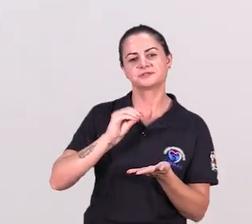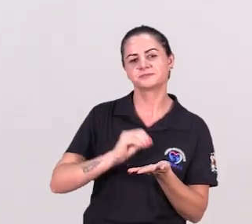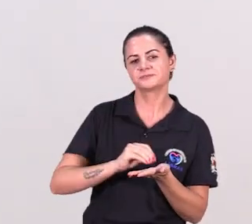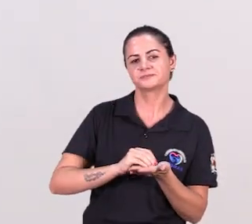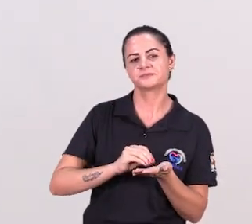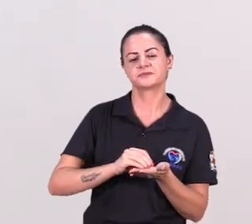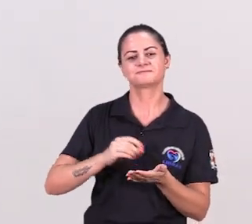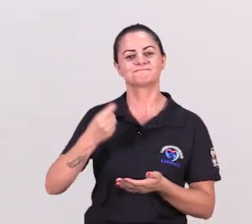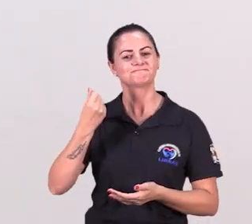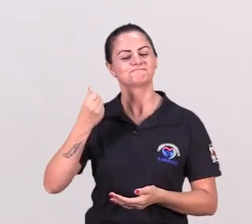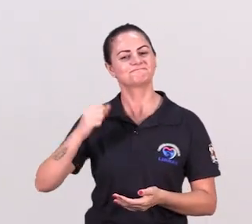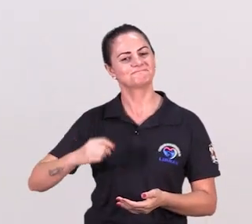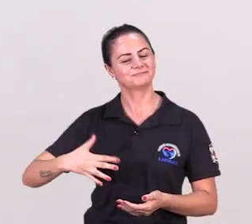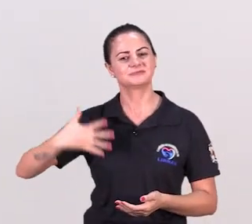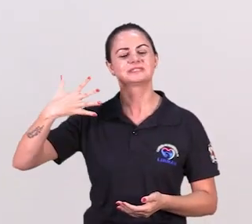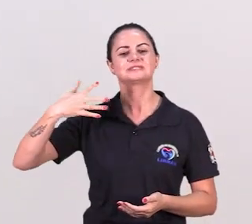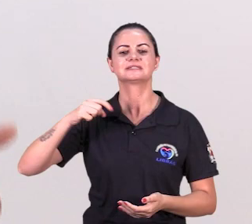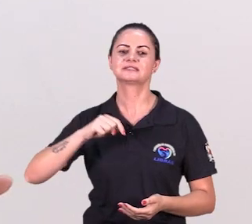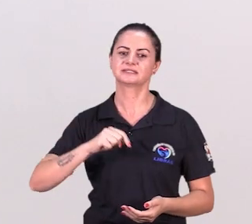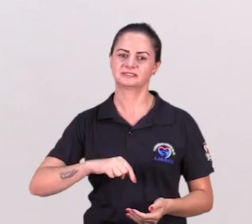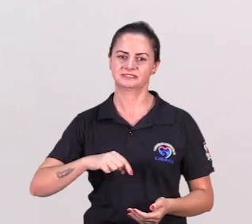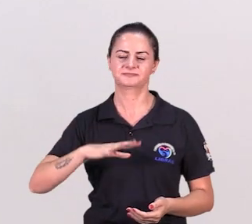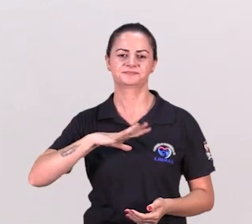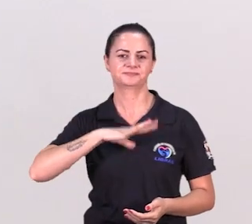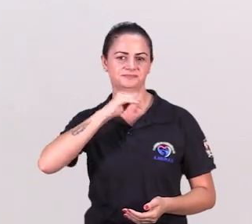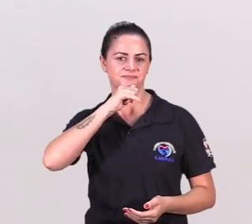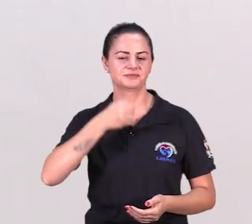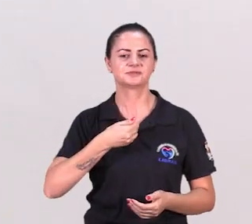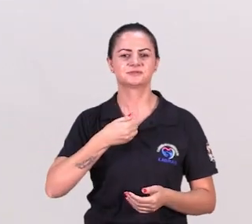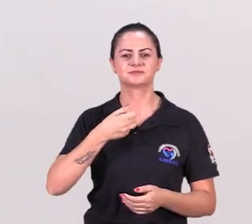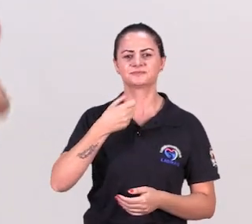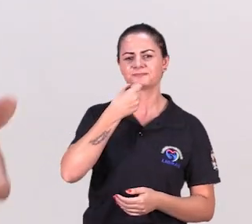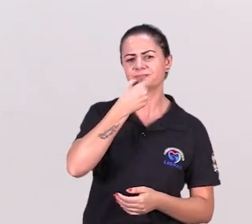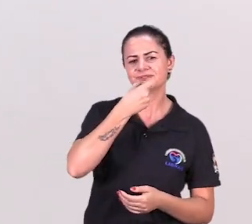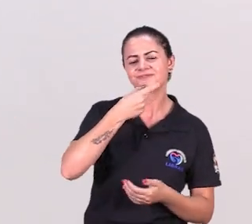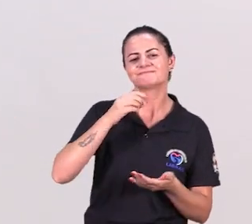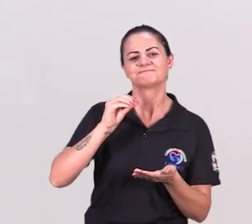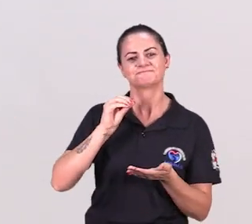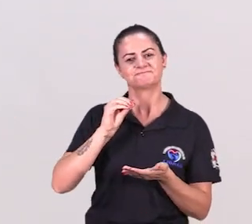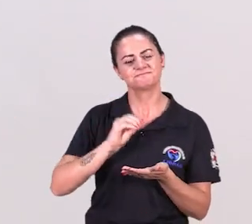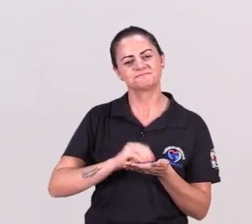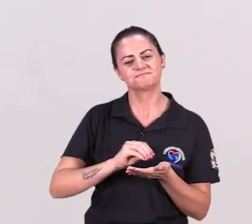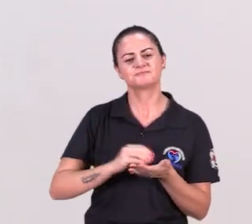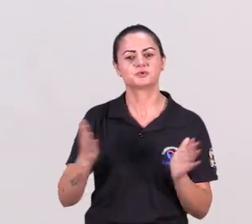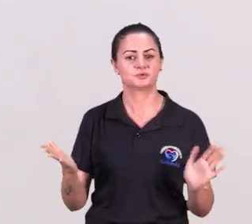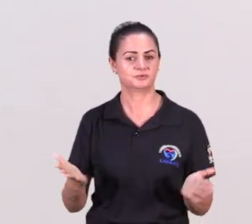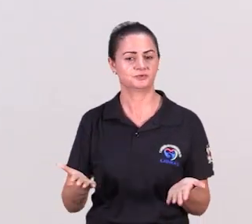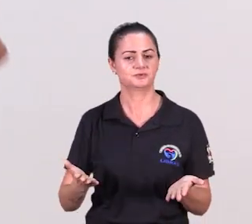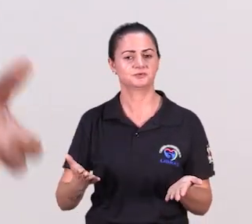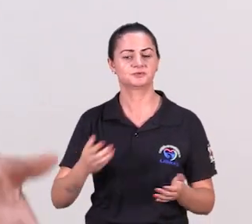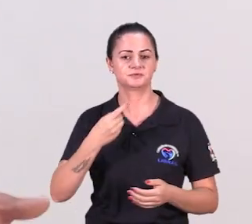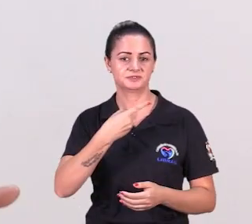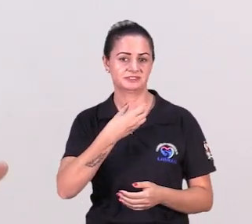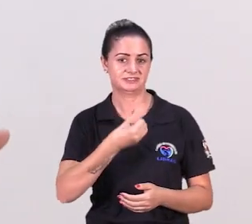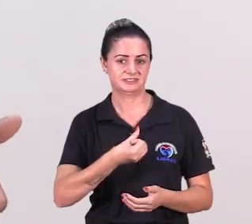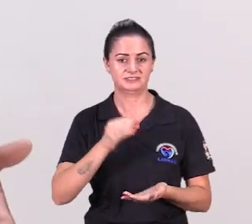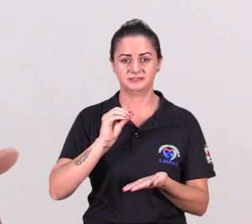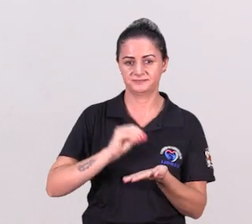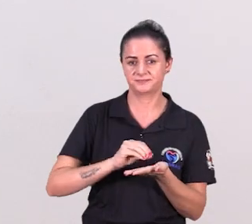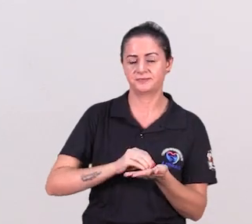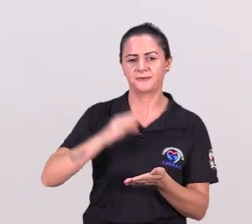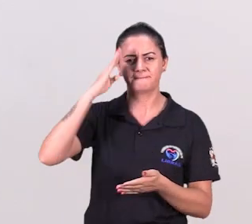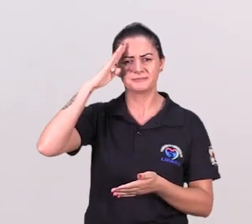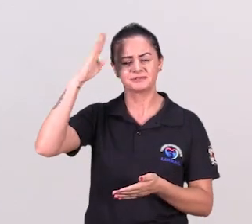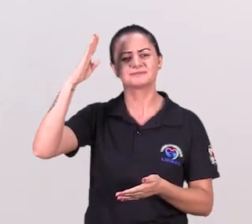de medicamento de alto custo que é na cidade de Jundiaí. Esses medicamentos que estão faltando hoje são 16 medicamentos que estão em